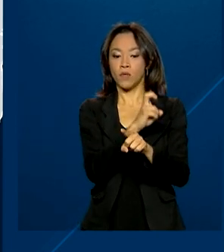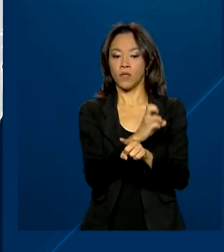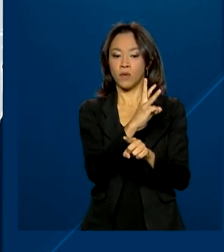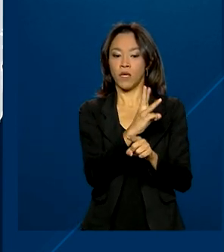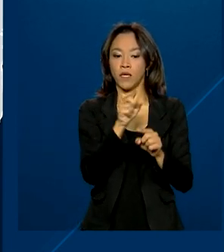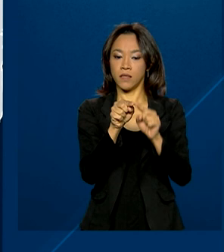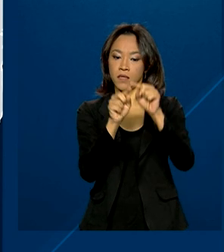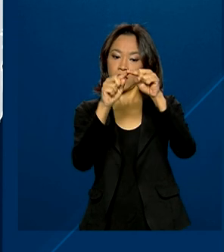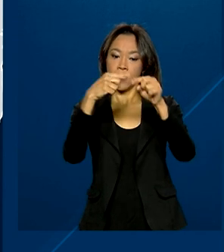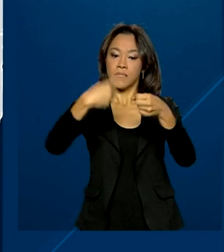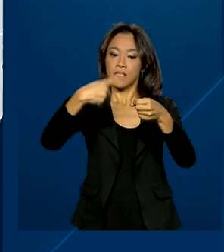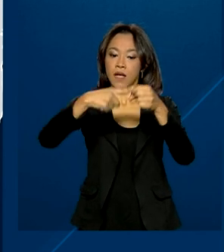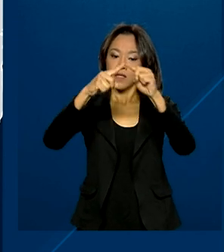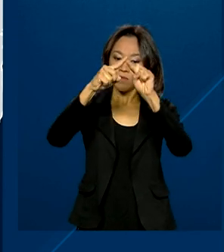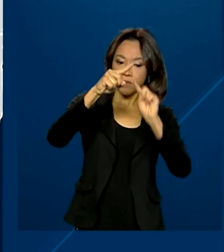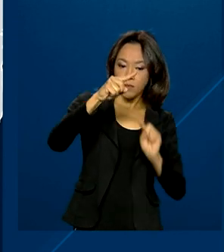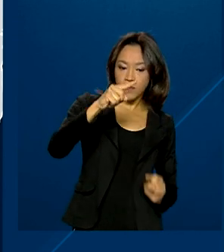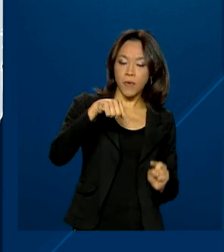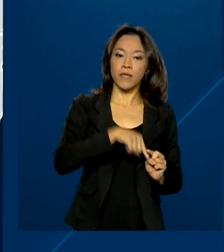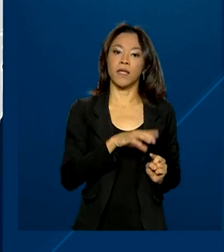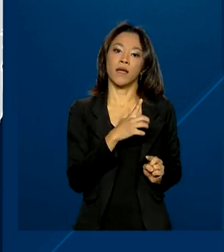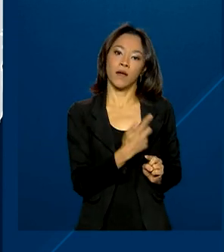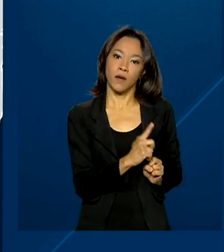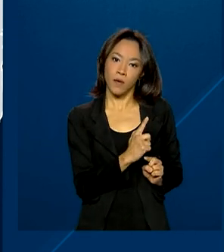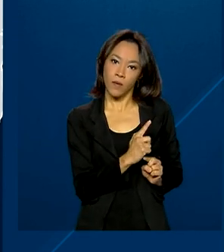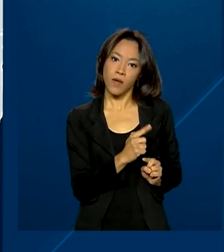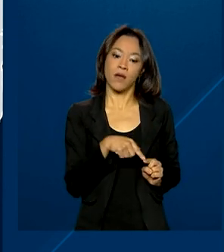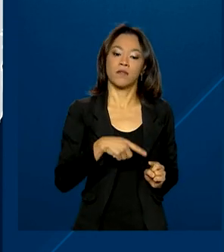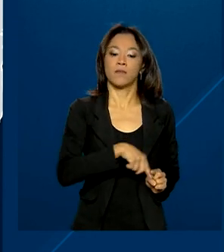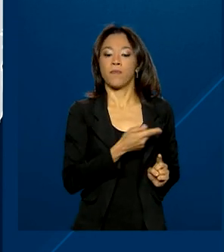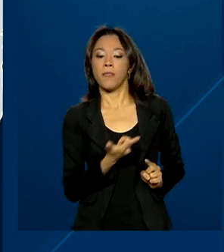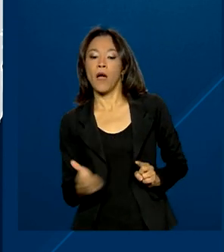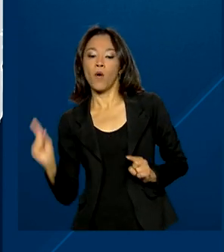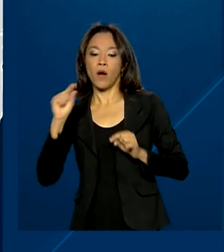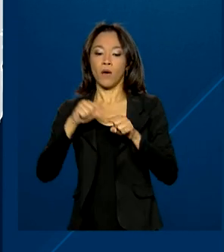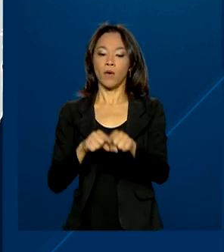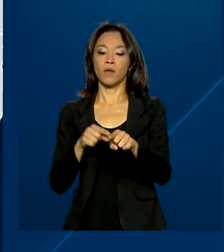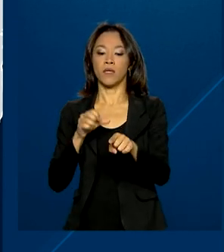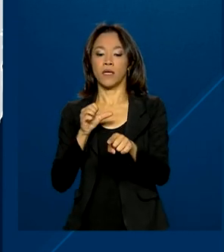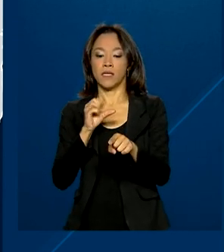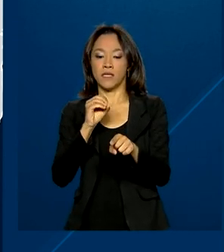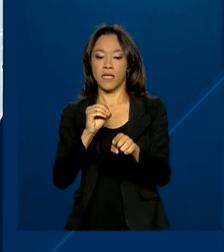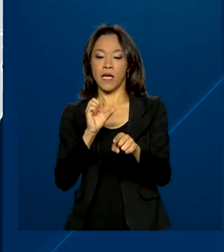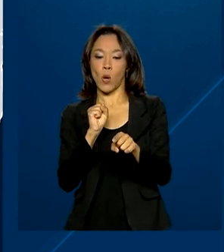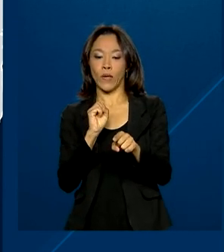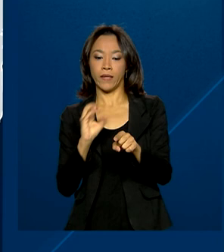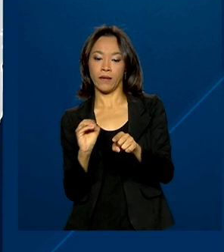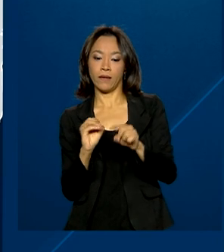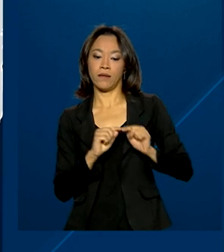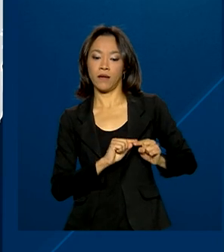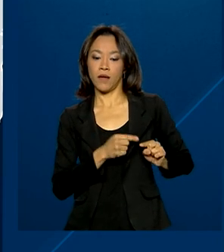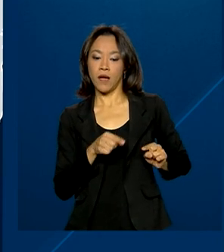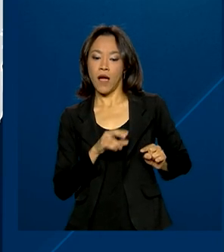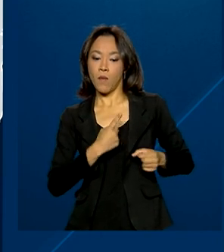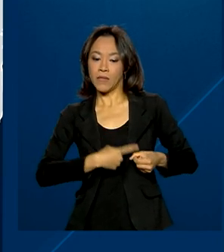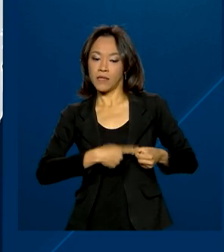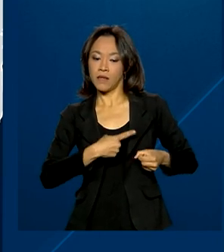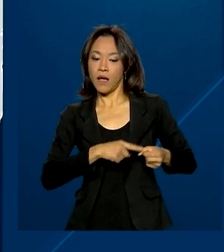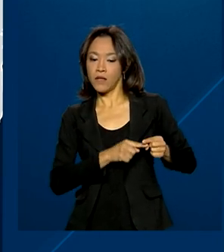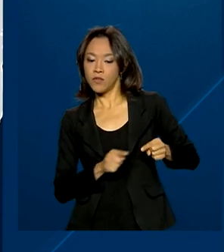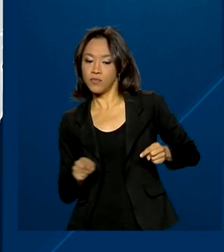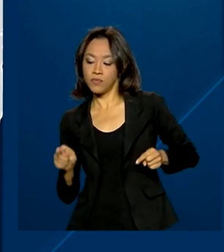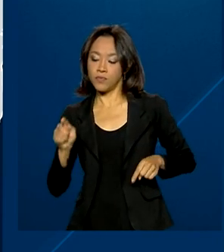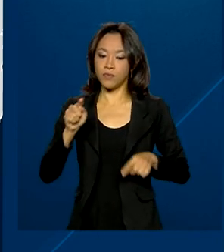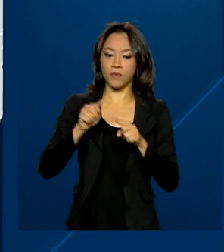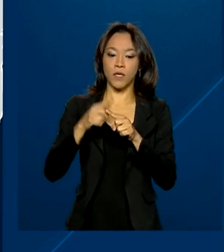Tocantins a Anápolis, em Goiás. Na BR-080, o trecho concedido liga Uruaçu à Assunção,